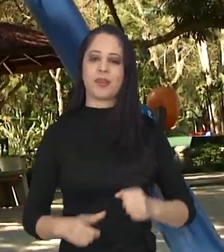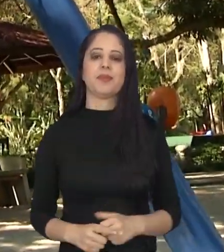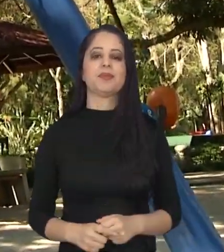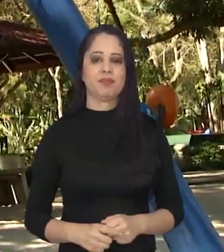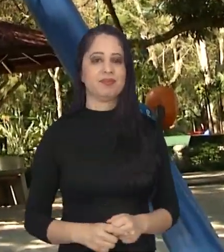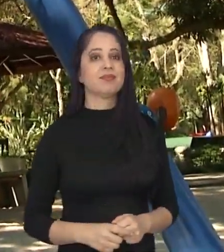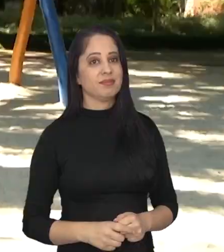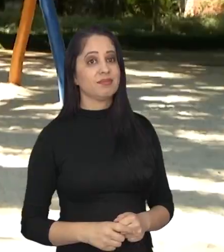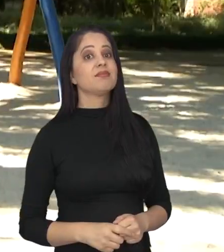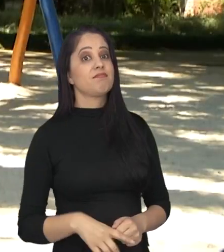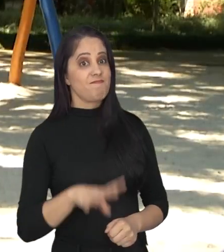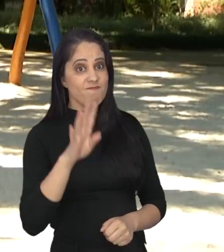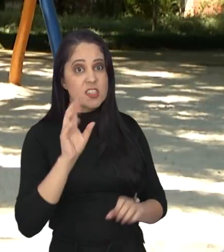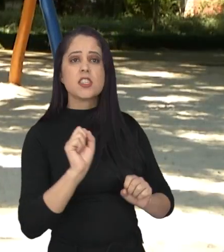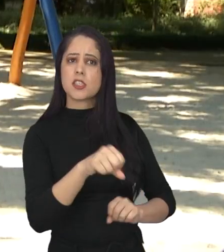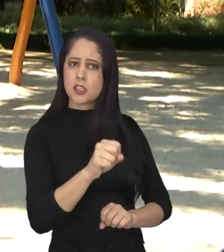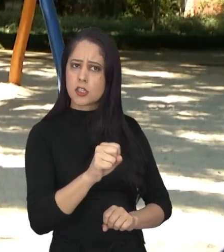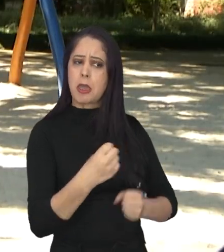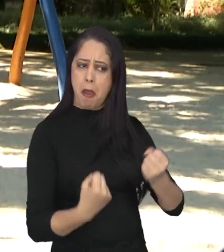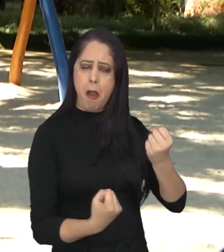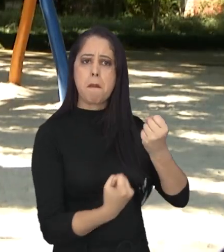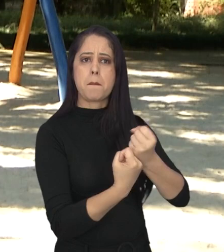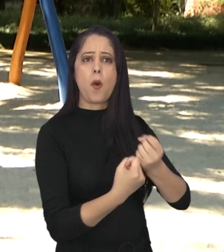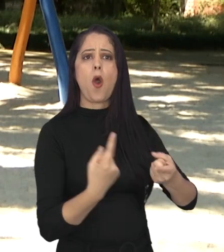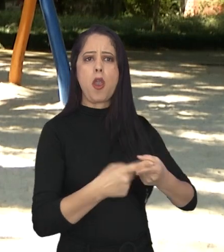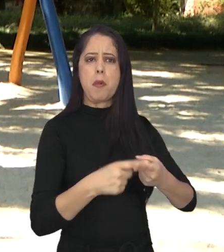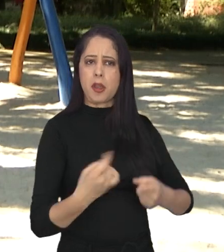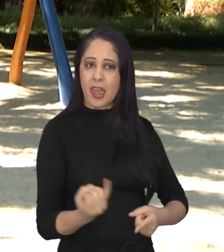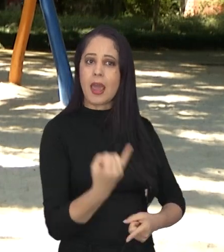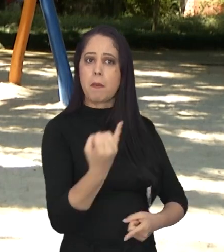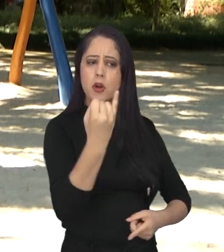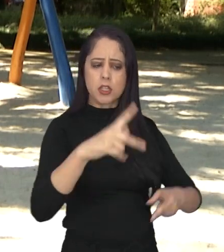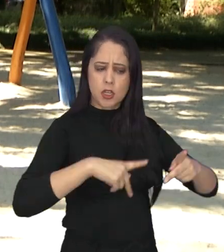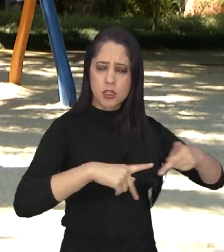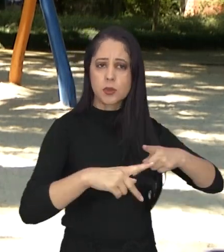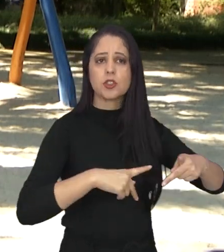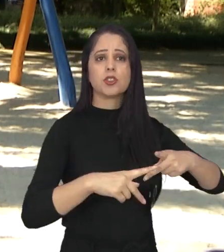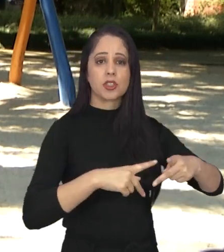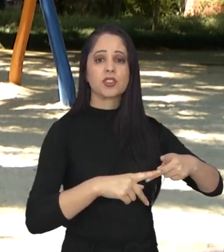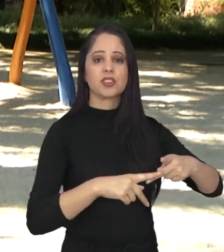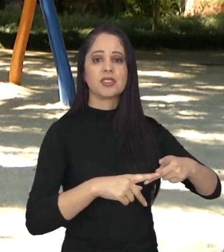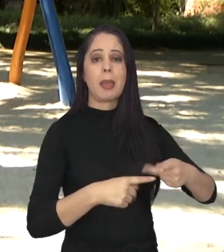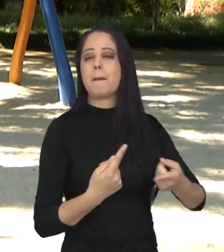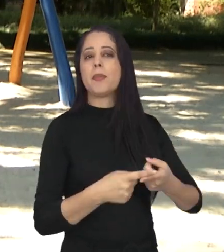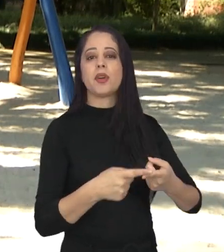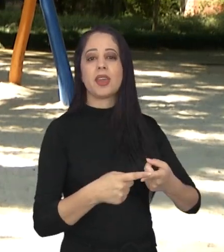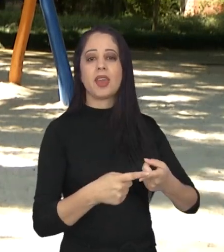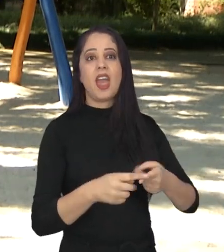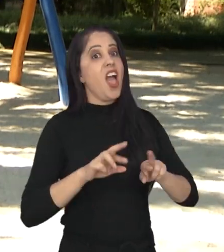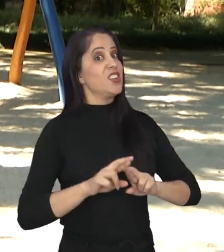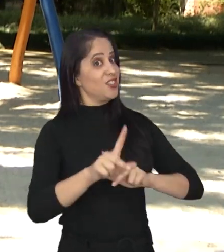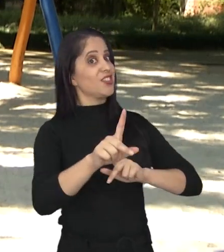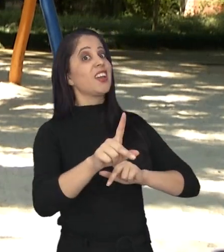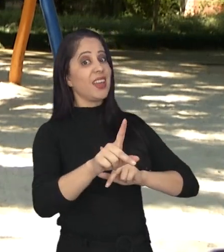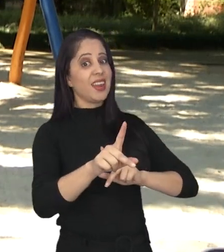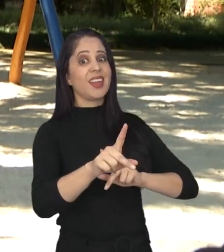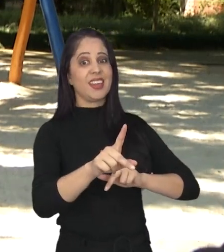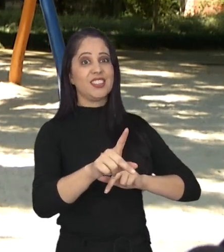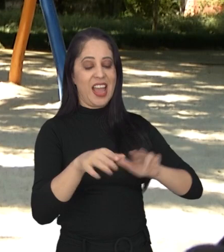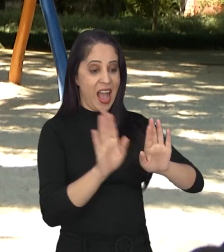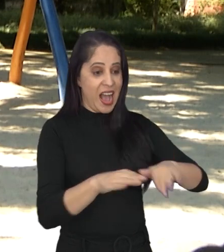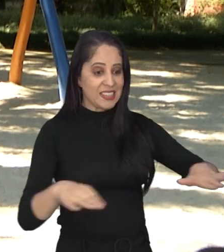apoia a iniciativa. Eu acho que vai ser de grande valia para a cidade de São José dos Campos, porque é